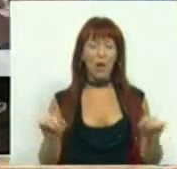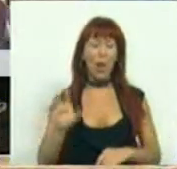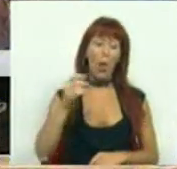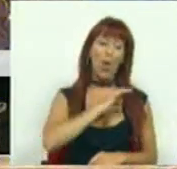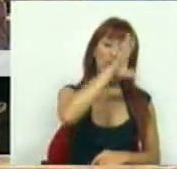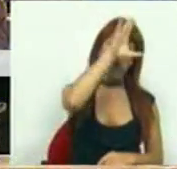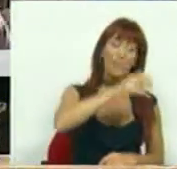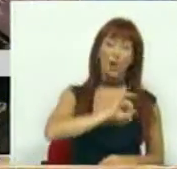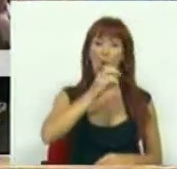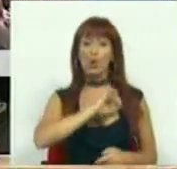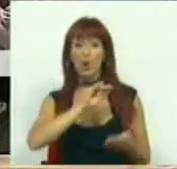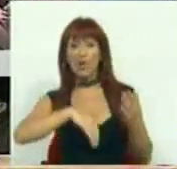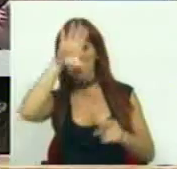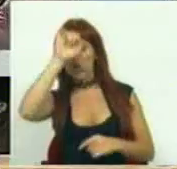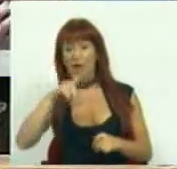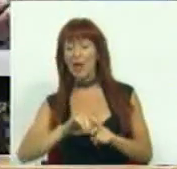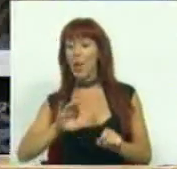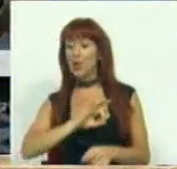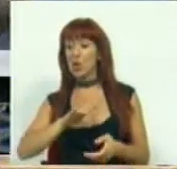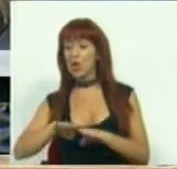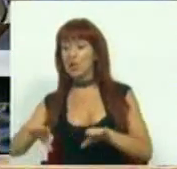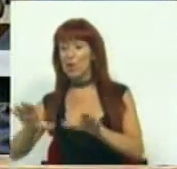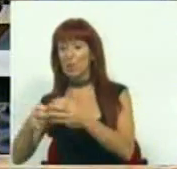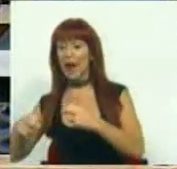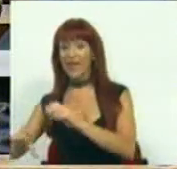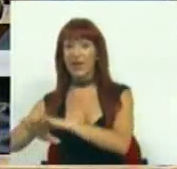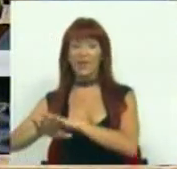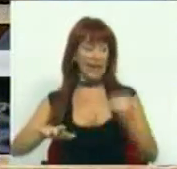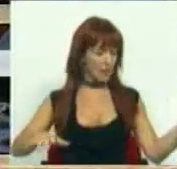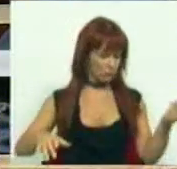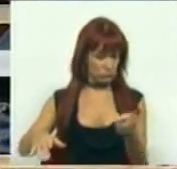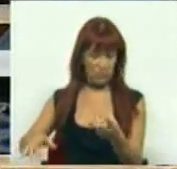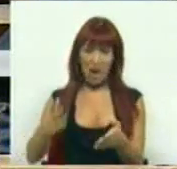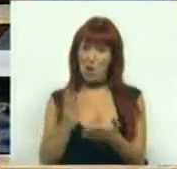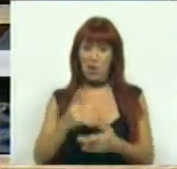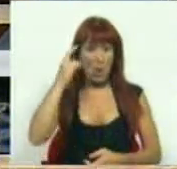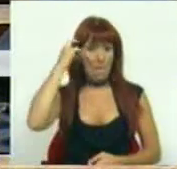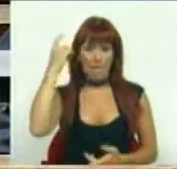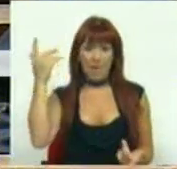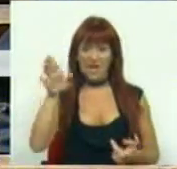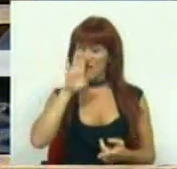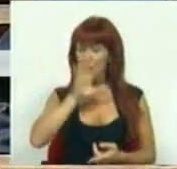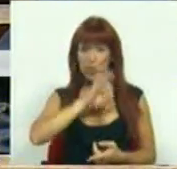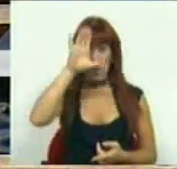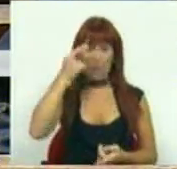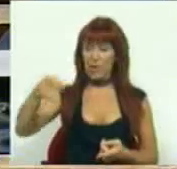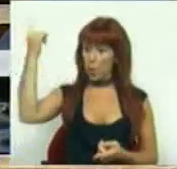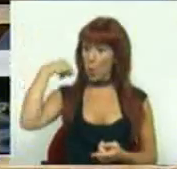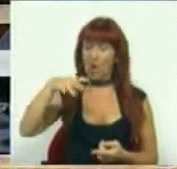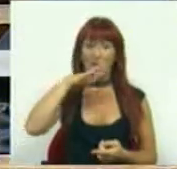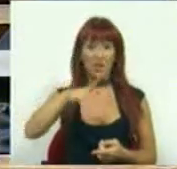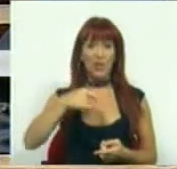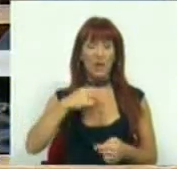Sr. Ministro, ou o Sr. Secretário de Estado, ou as bancadas da direita. Porquê? Porque, basta pensar, se o Sr. Ministro ontem diz